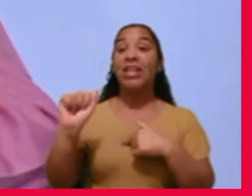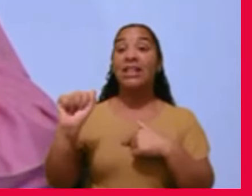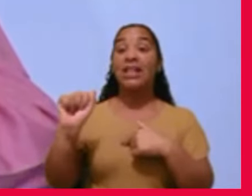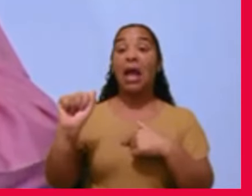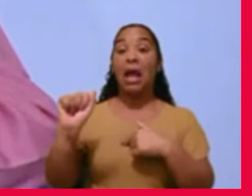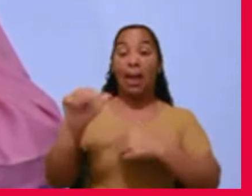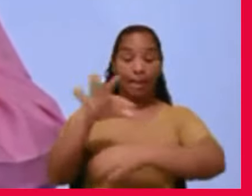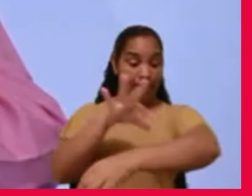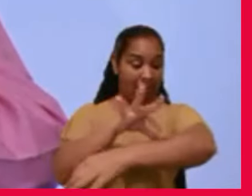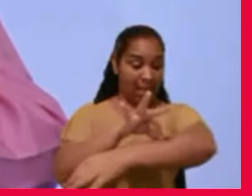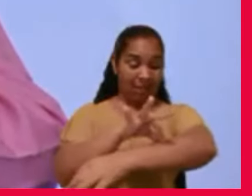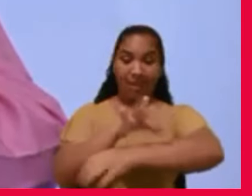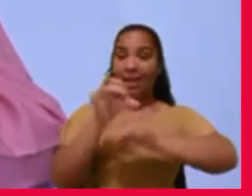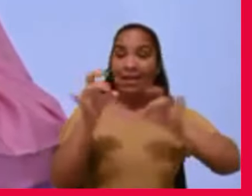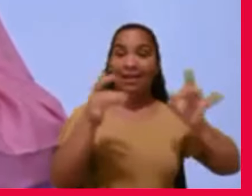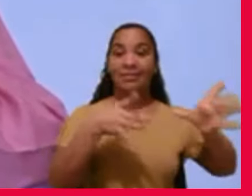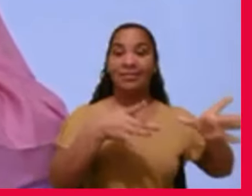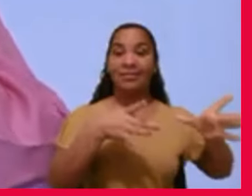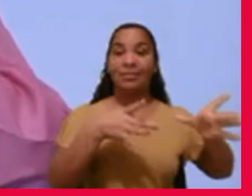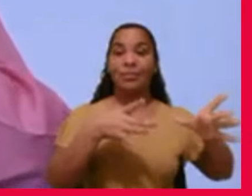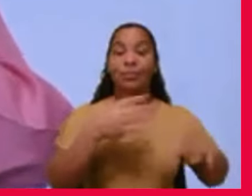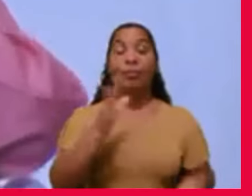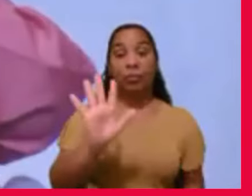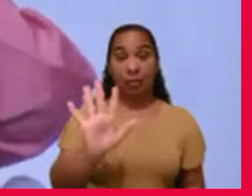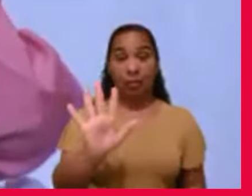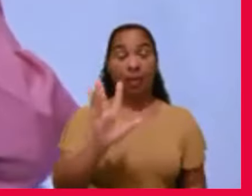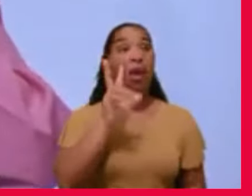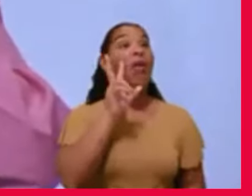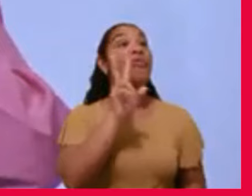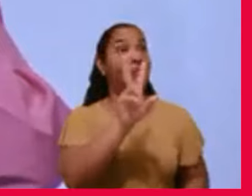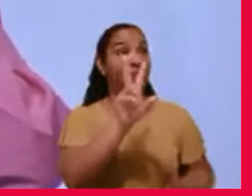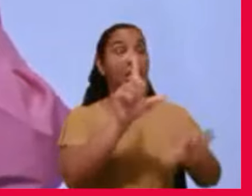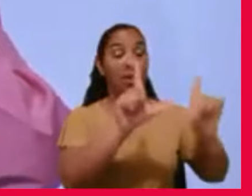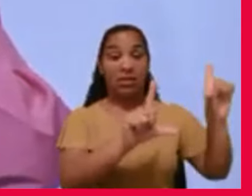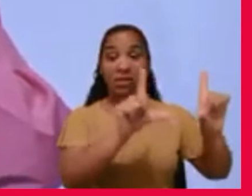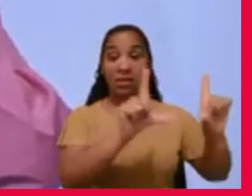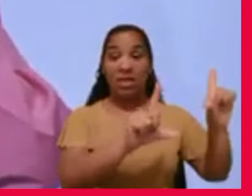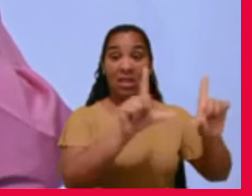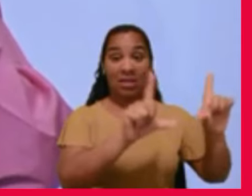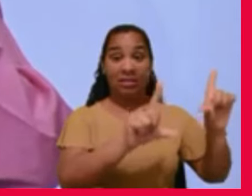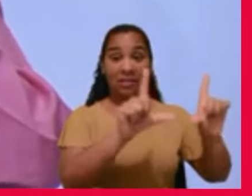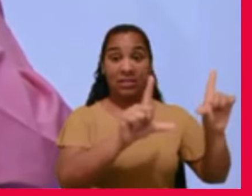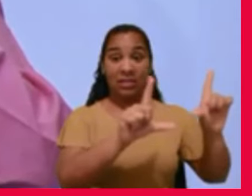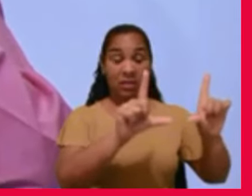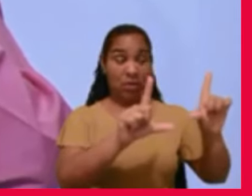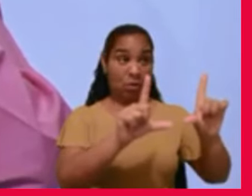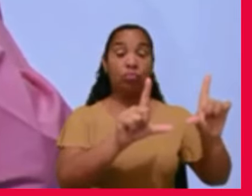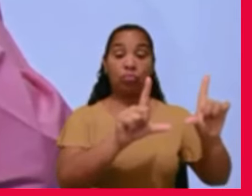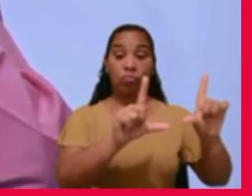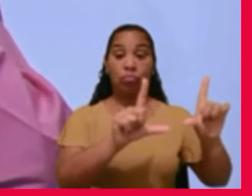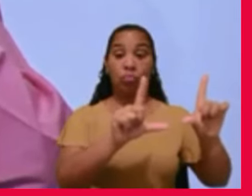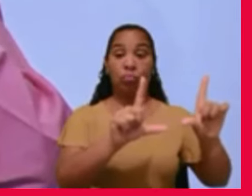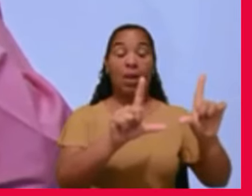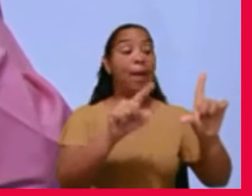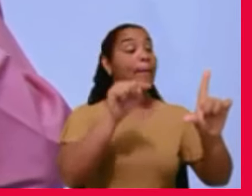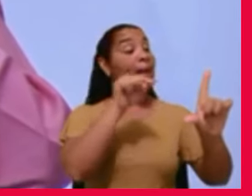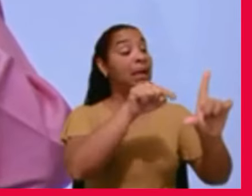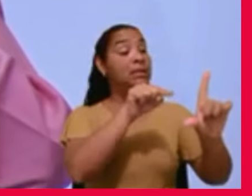Nós vemos a televisão, mas a televisão é um aparelho que recebe